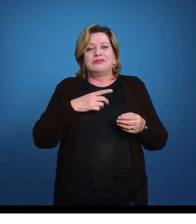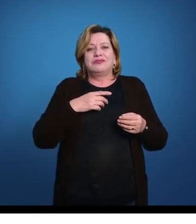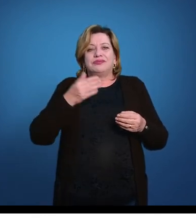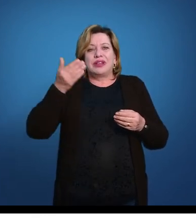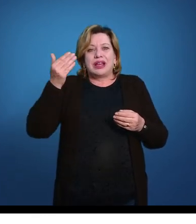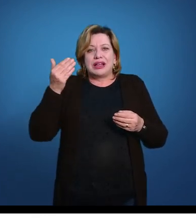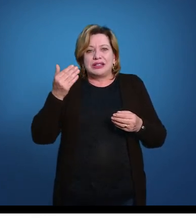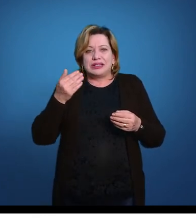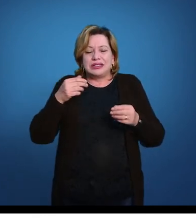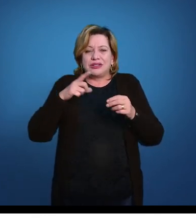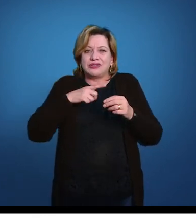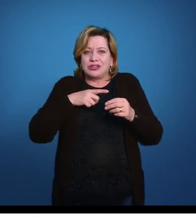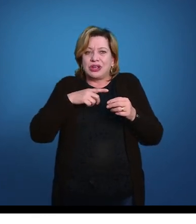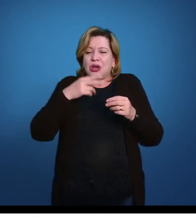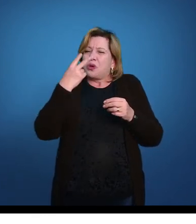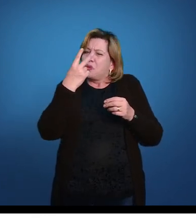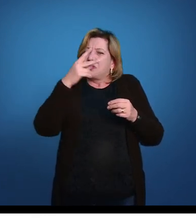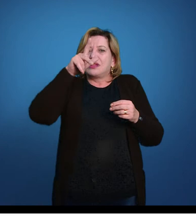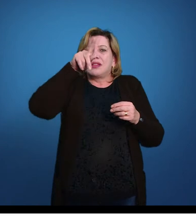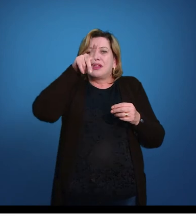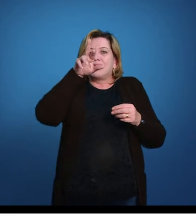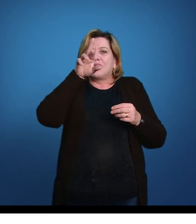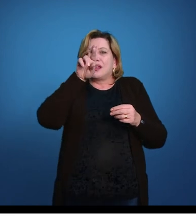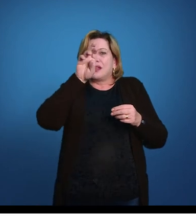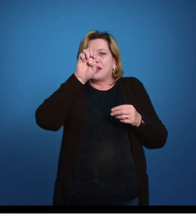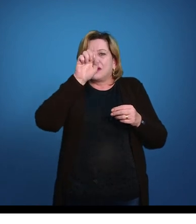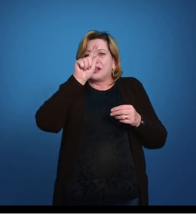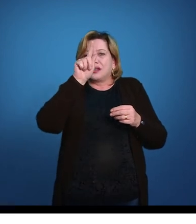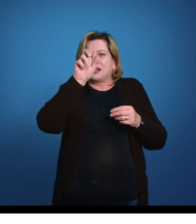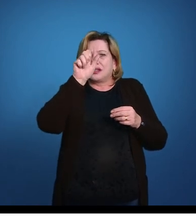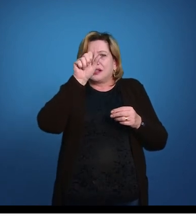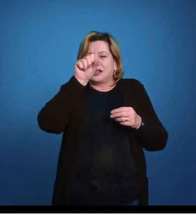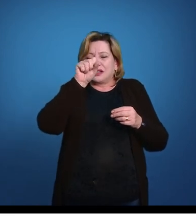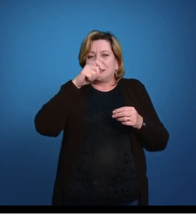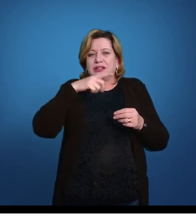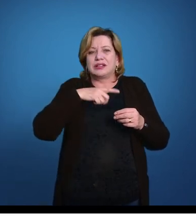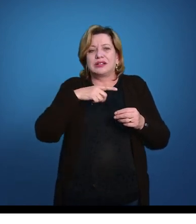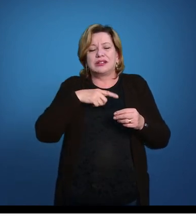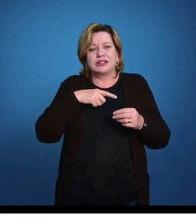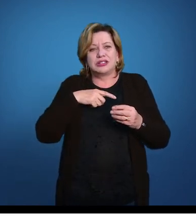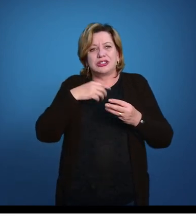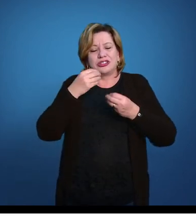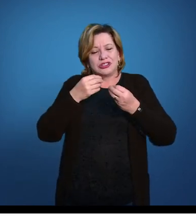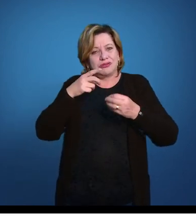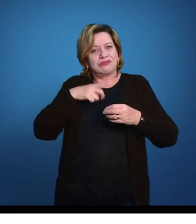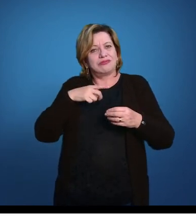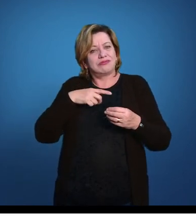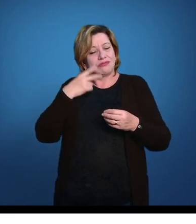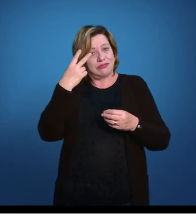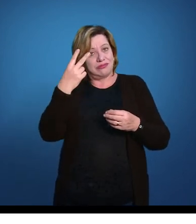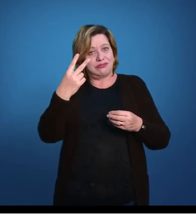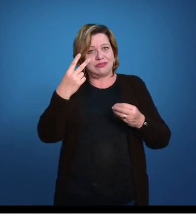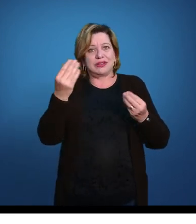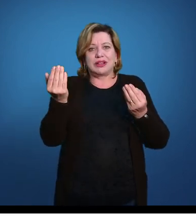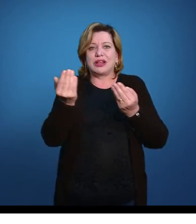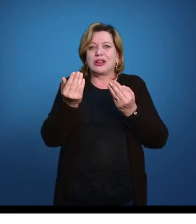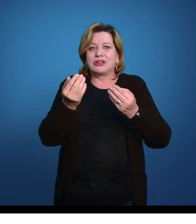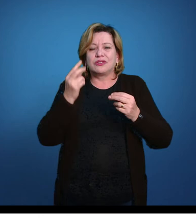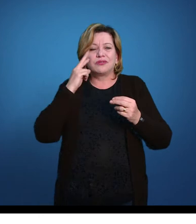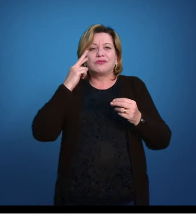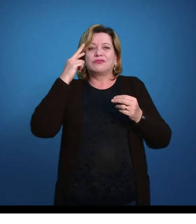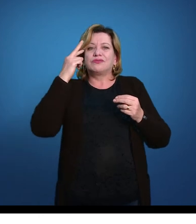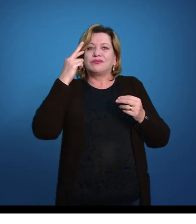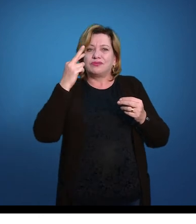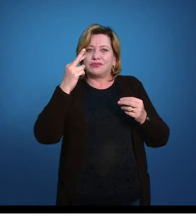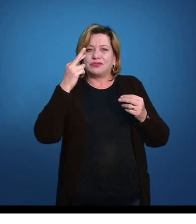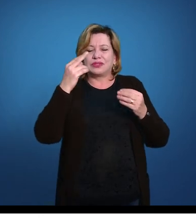duas pregas aqui, não chegavam a ser nadadeiras. Eram pregas aqui na região ventrolateral do corpo, né? Então, mais ou menos, na região